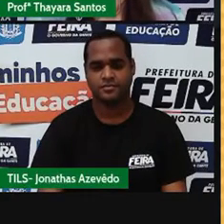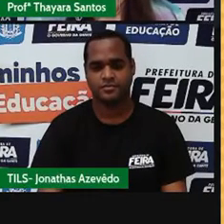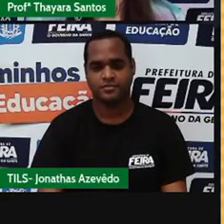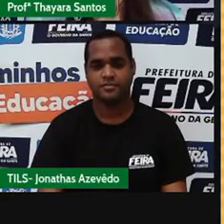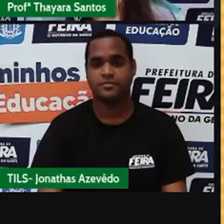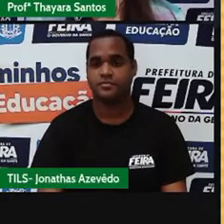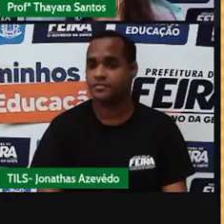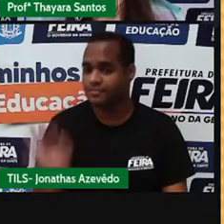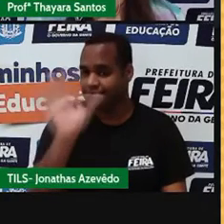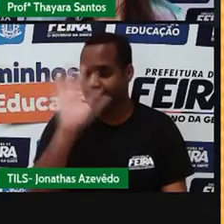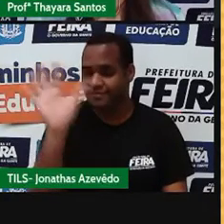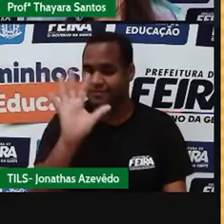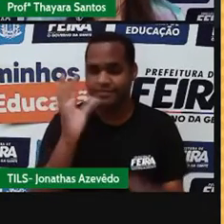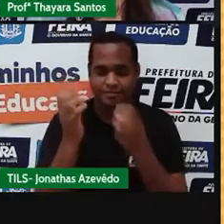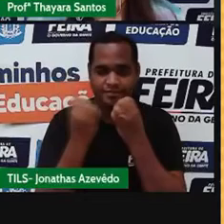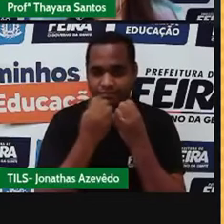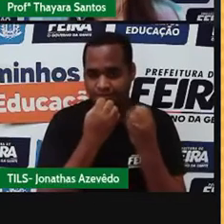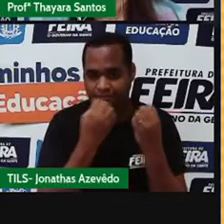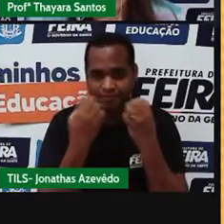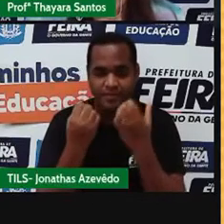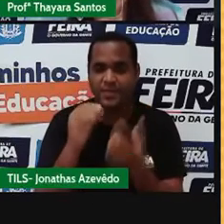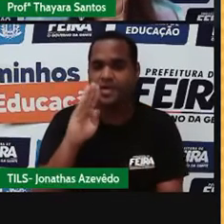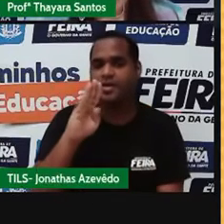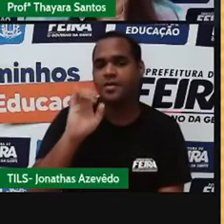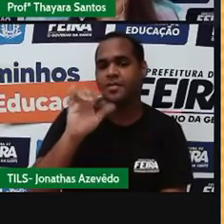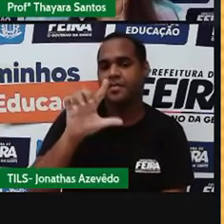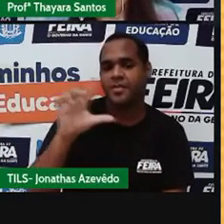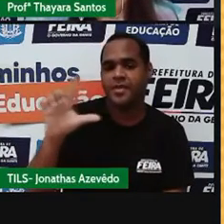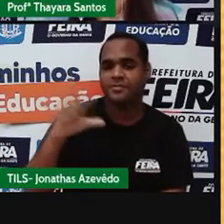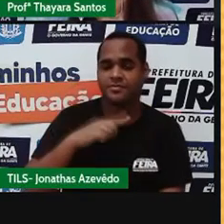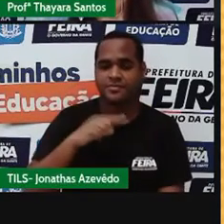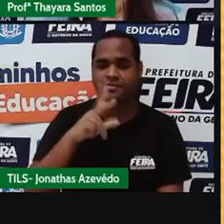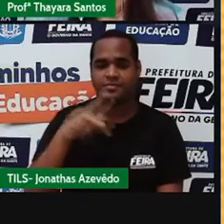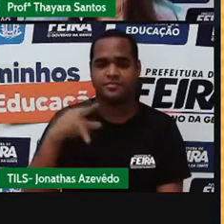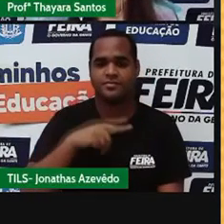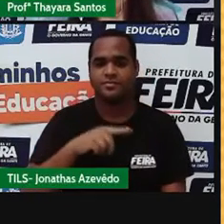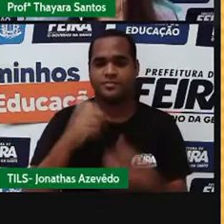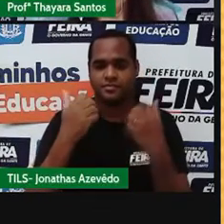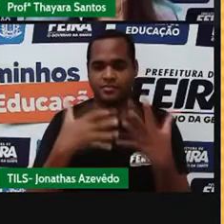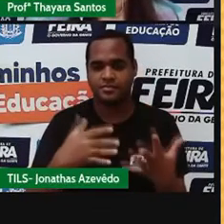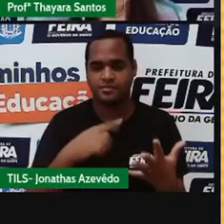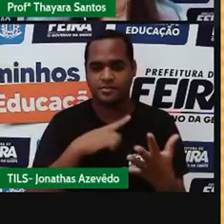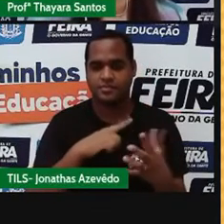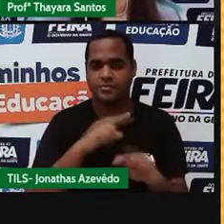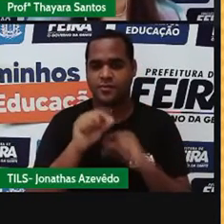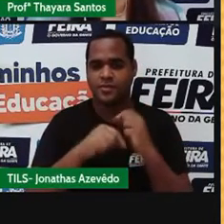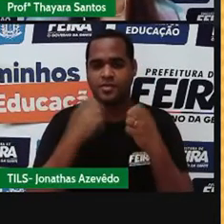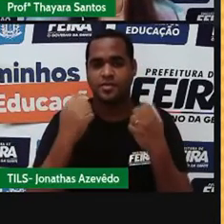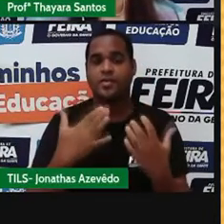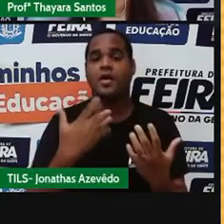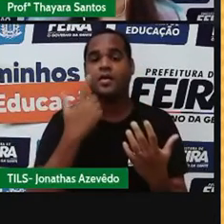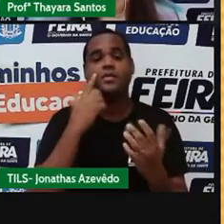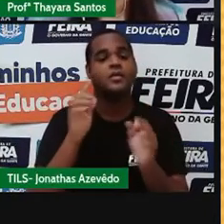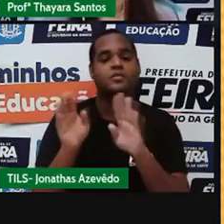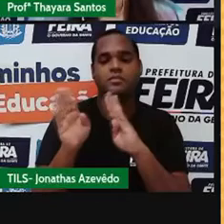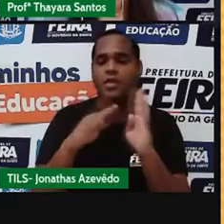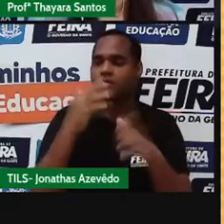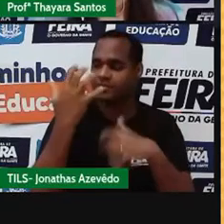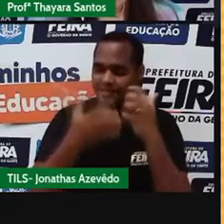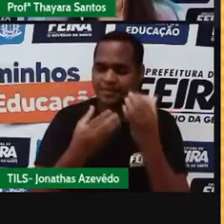Olá pequenos cientistas, eu sou o professor Bill Tyson e juntos vamos conhecer diversas formas de ciência.